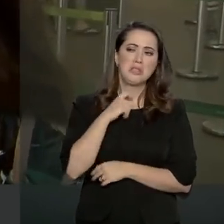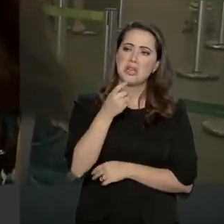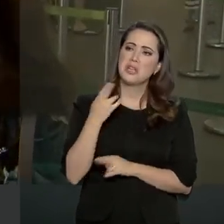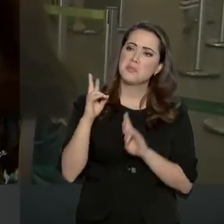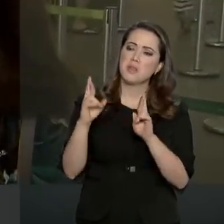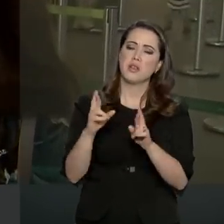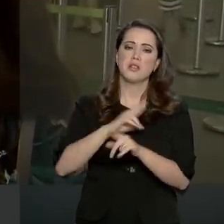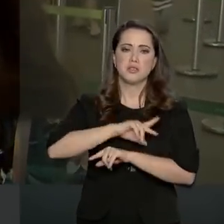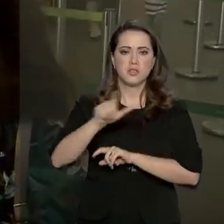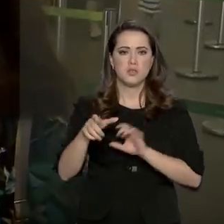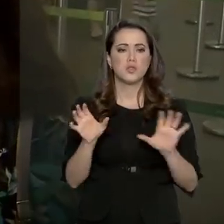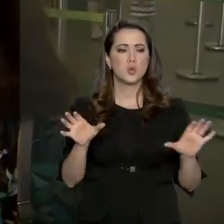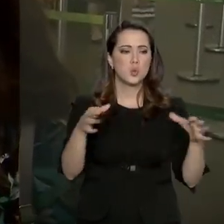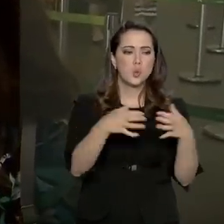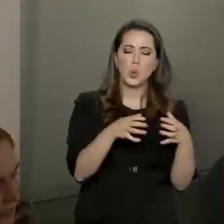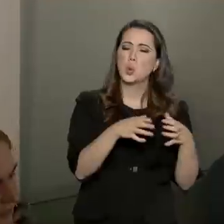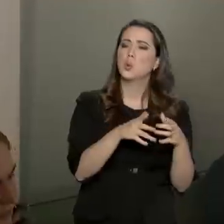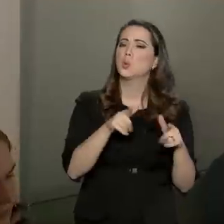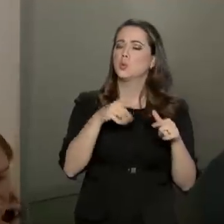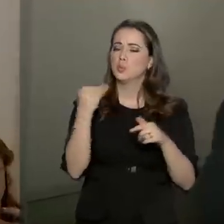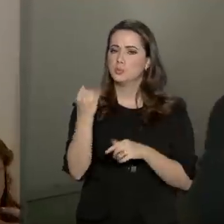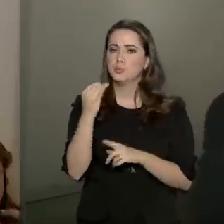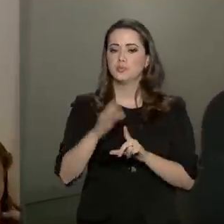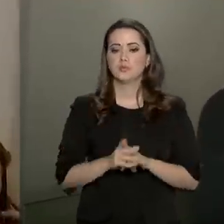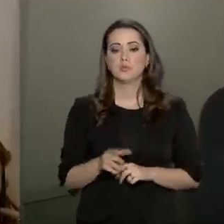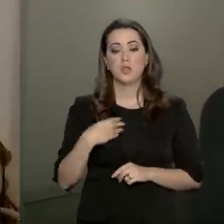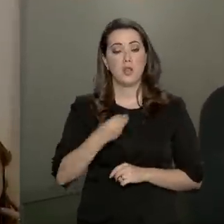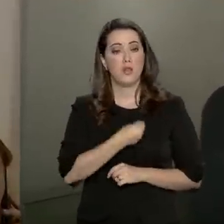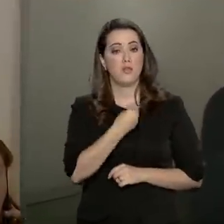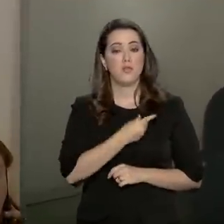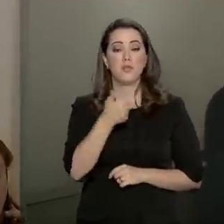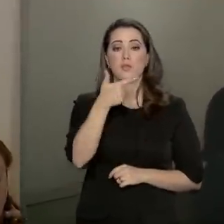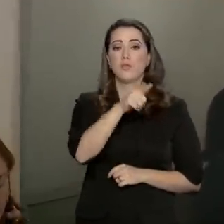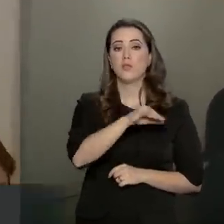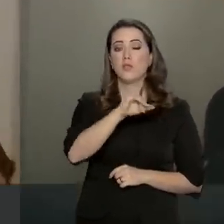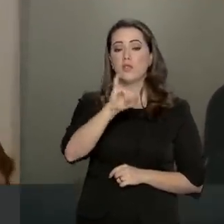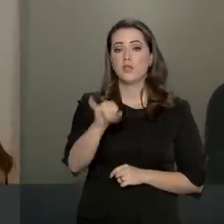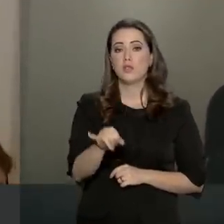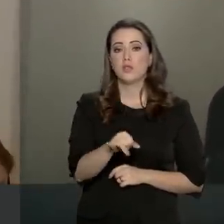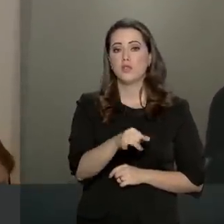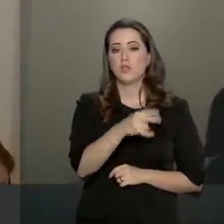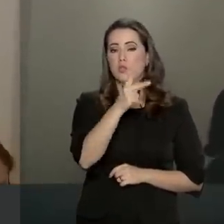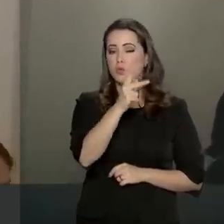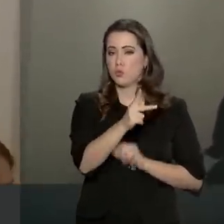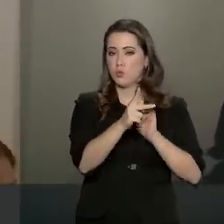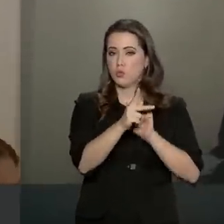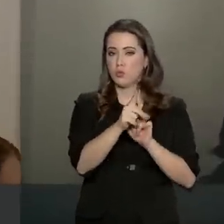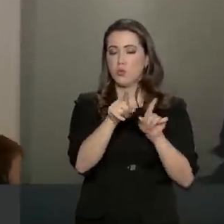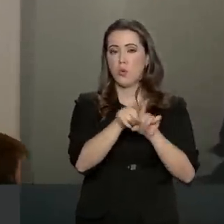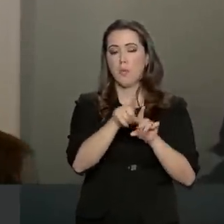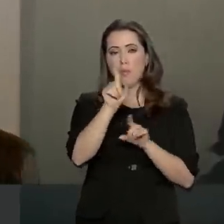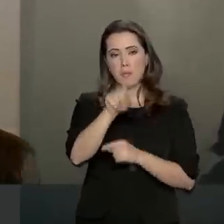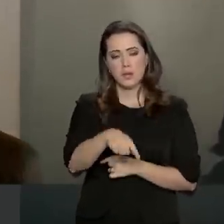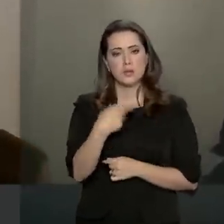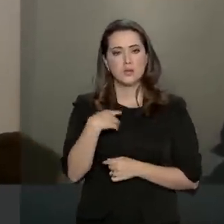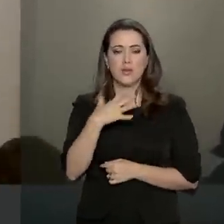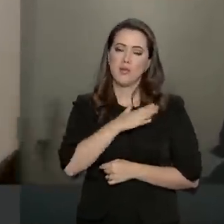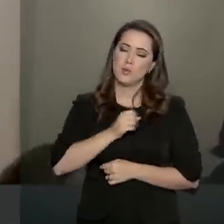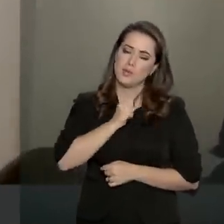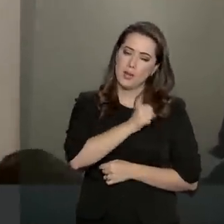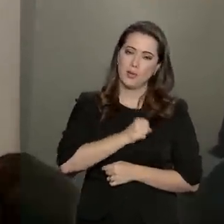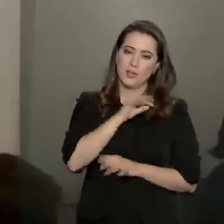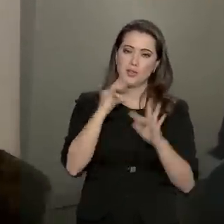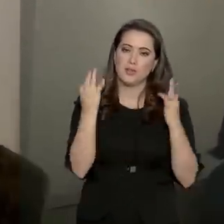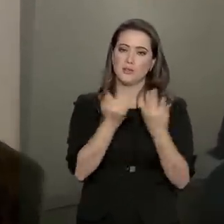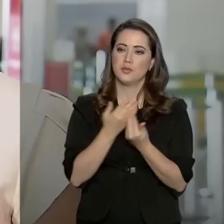e tem bastante boquinho, tem bastante coisa. Eu moro em outro estado, moro em João Pessoa, porque eu estudo lá, faço faculdade lá. E aí, tava com saudade da família e